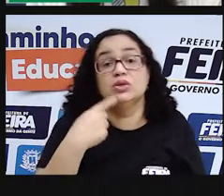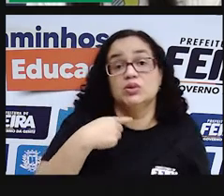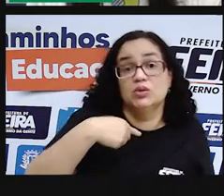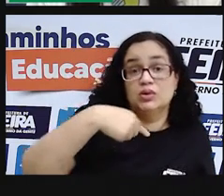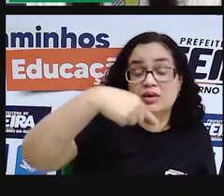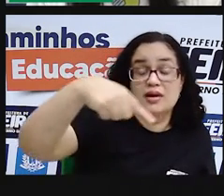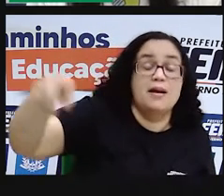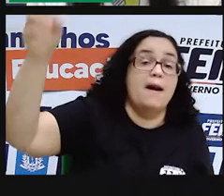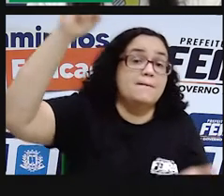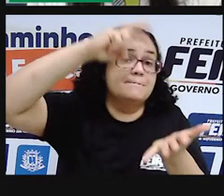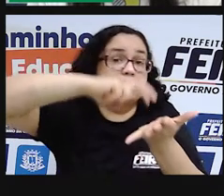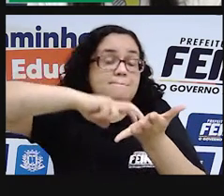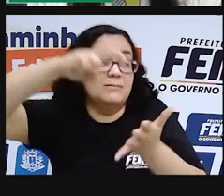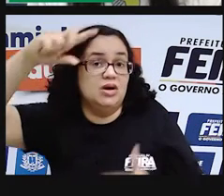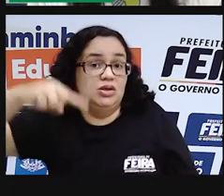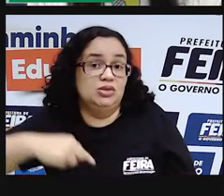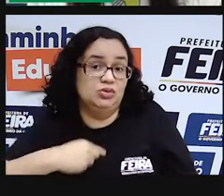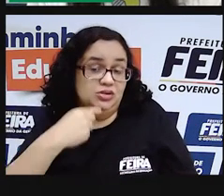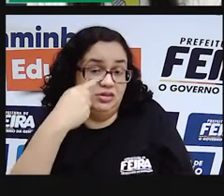na manhã seguinte.